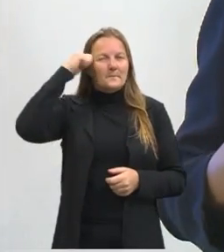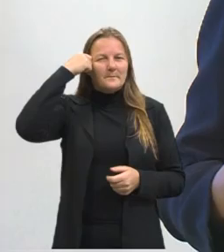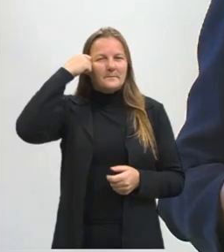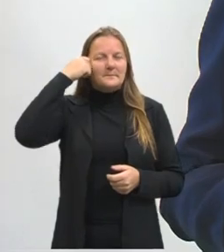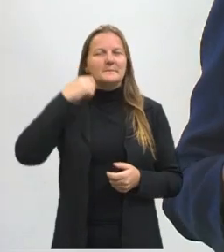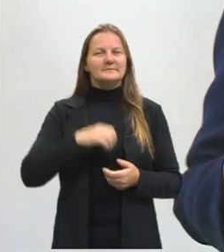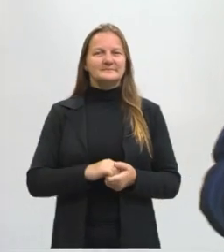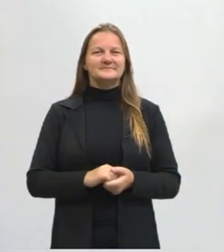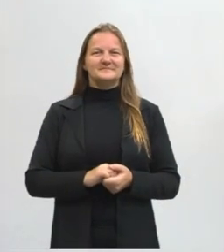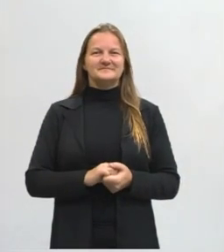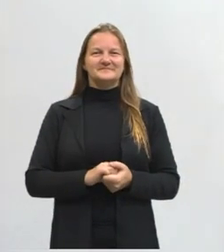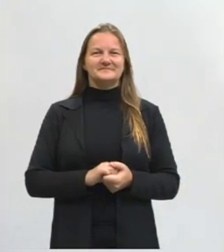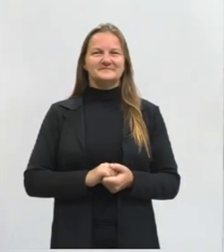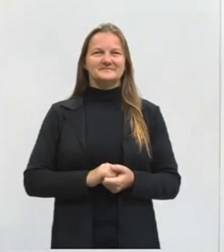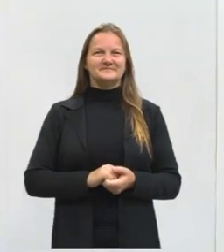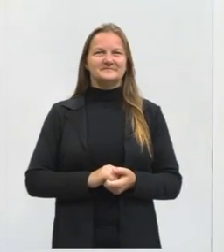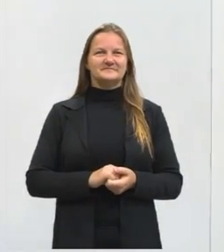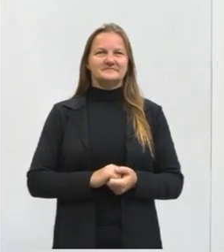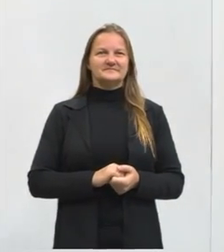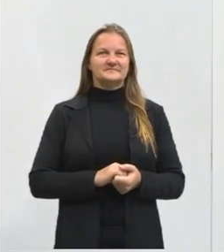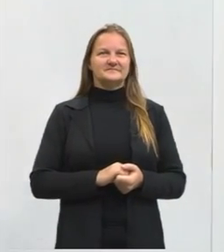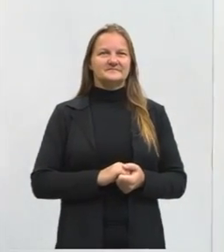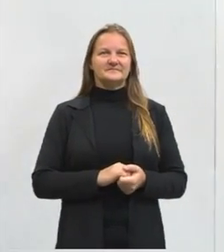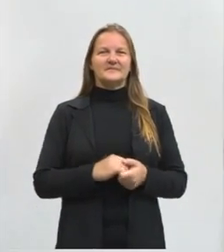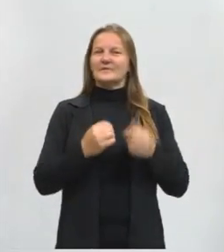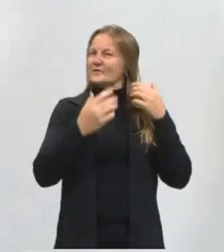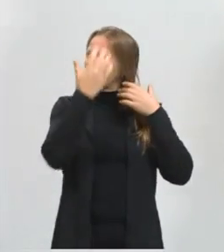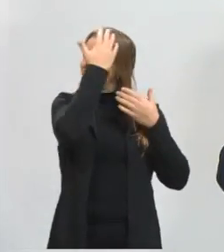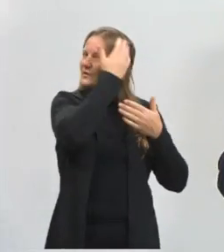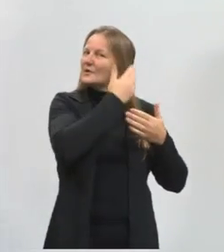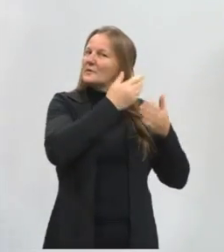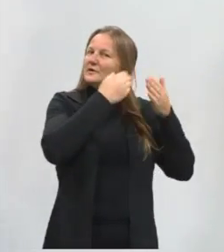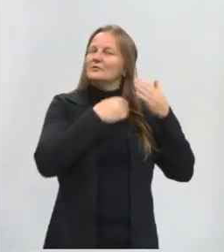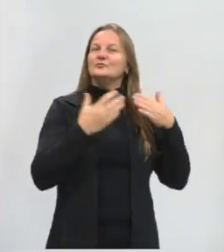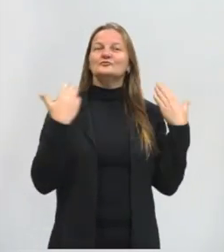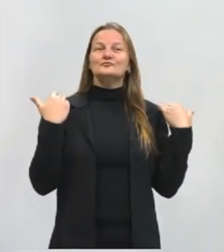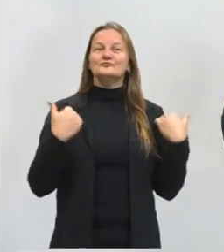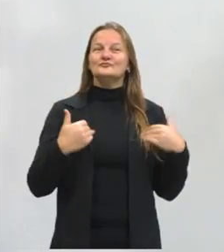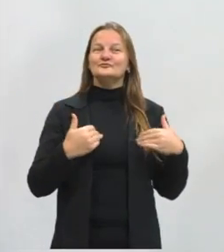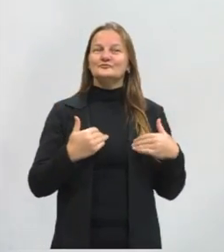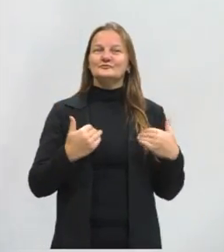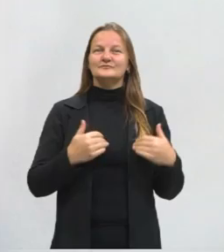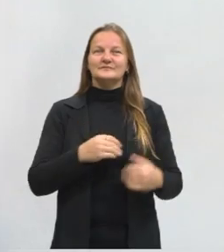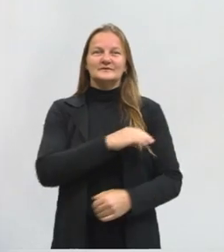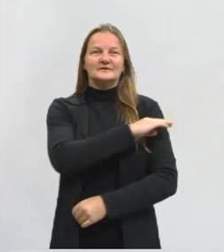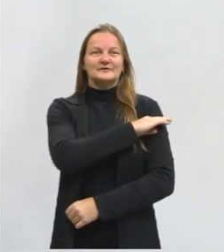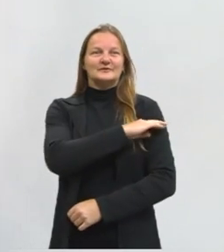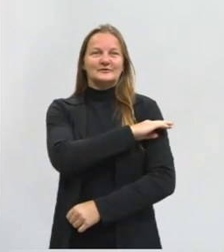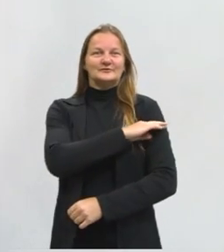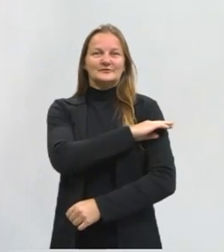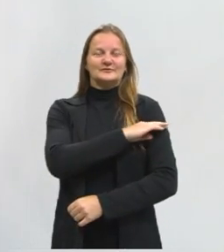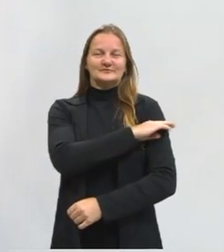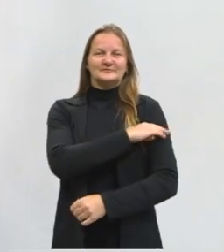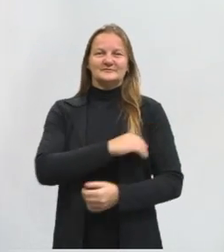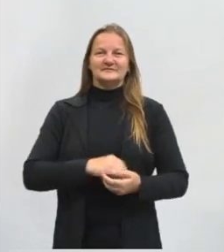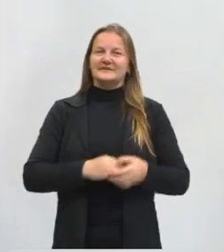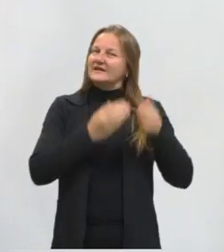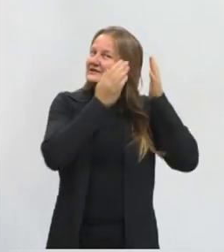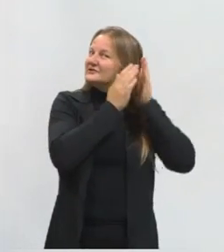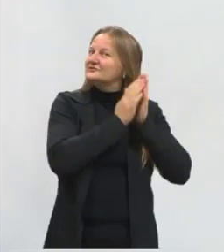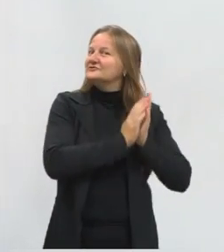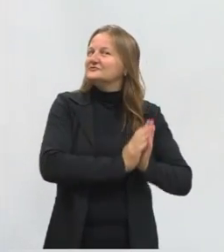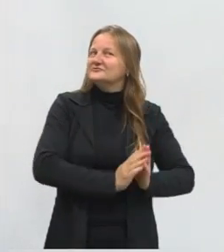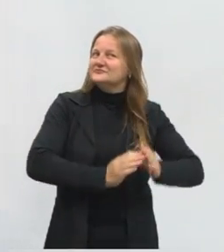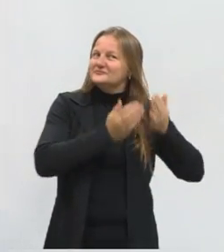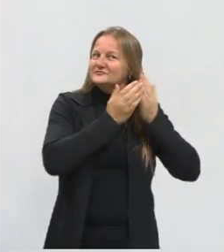preto sobre ela. Meu cabelo hoje está solto sobre a altura dos ombros e está